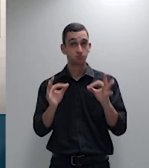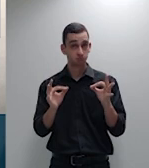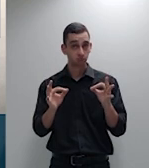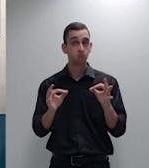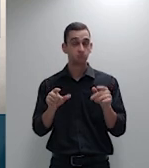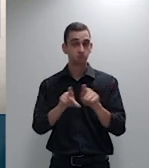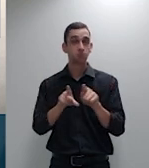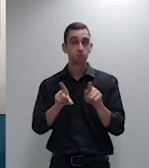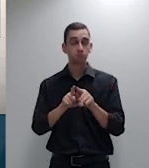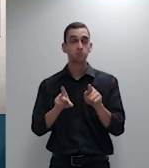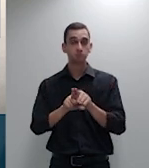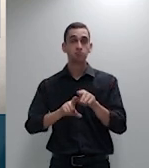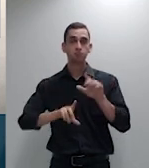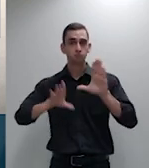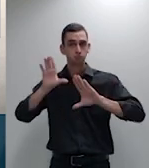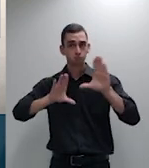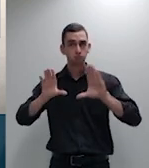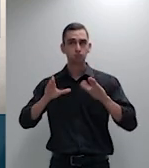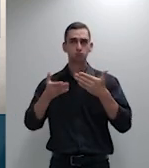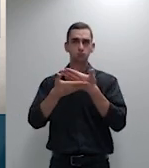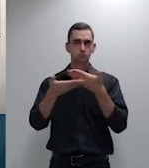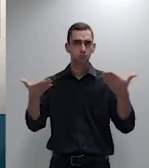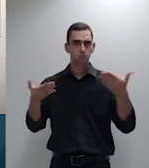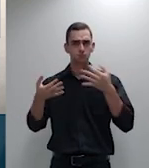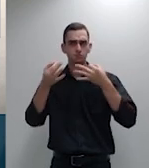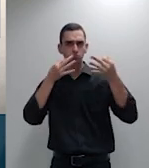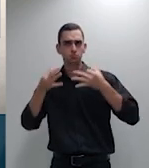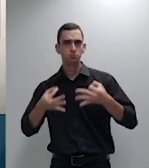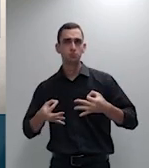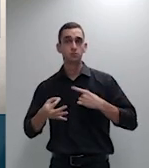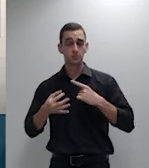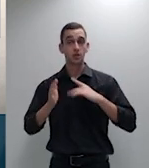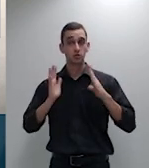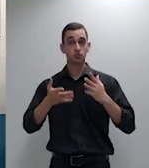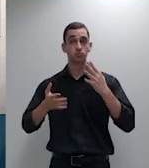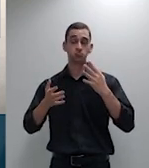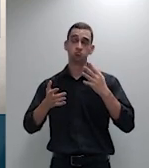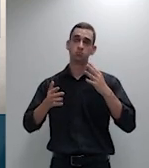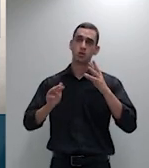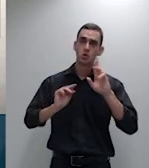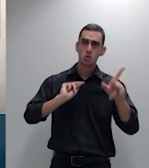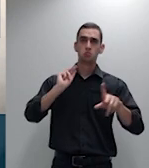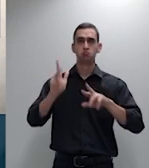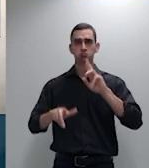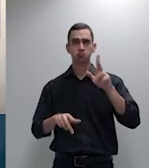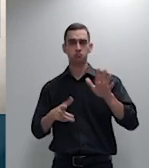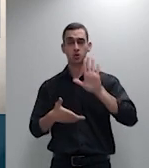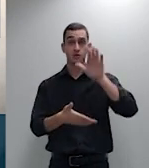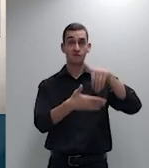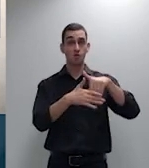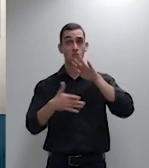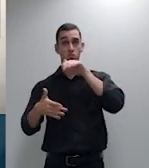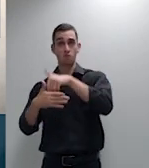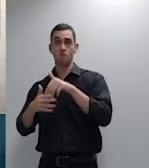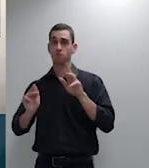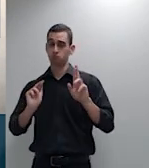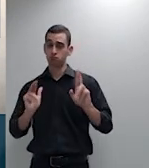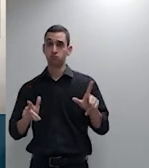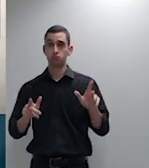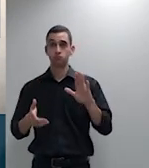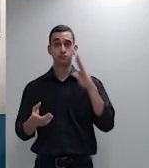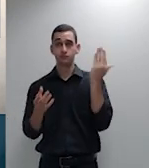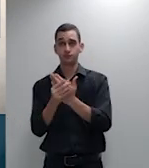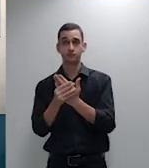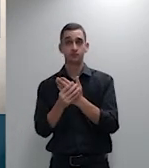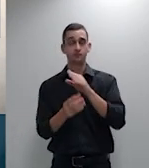dos argumentos contrários além dos favoráveis constantes desse processo e chamo a atenção de vossas